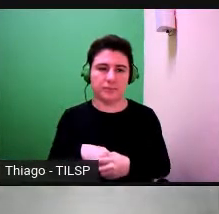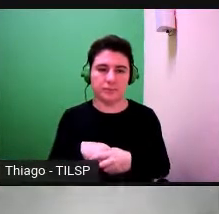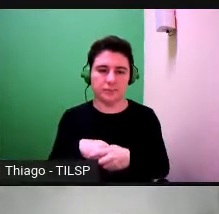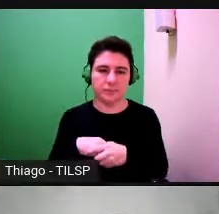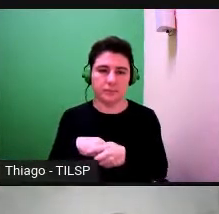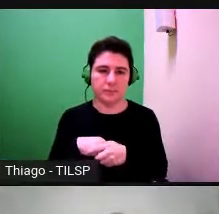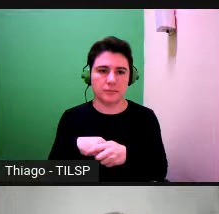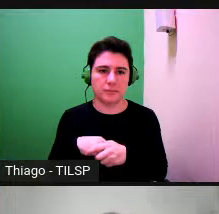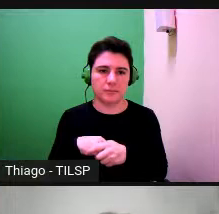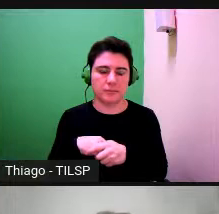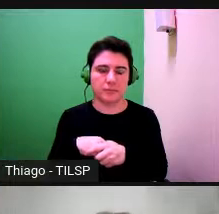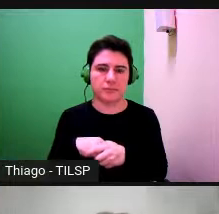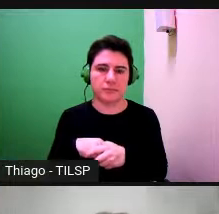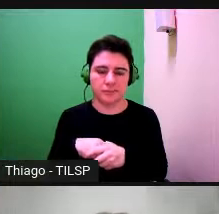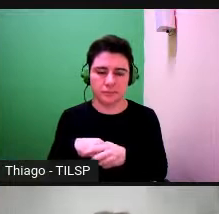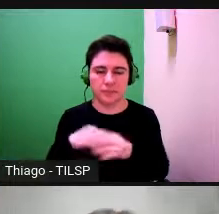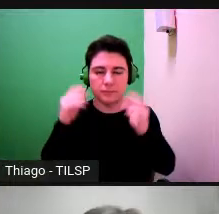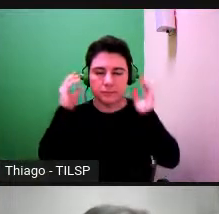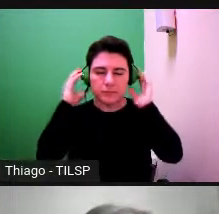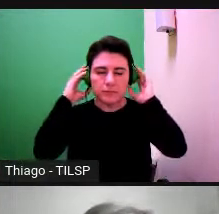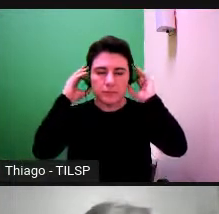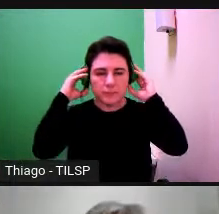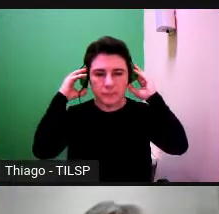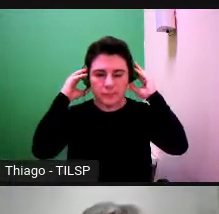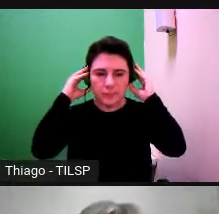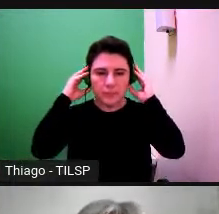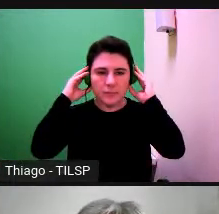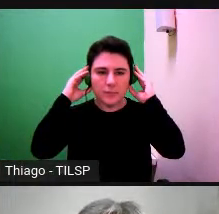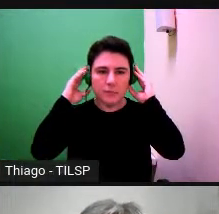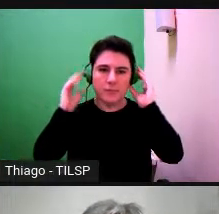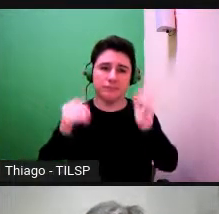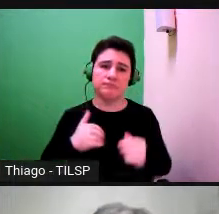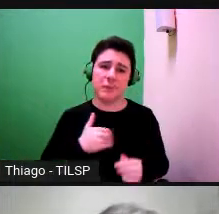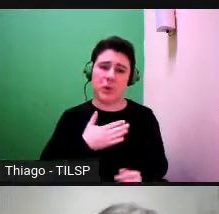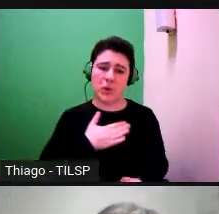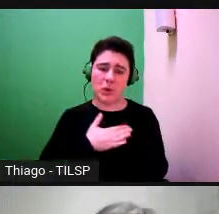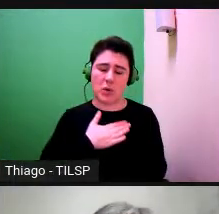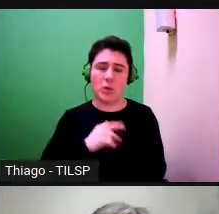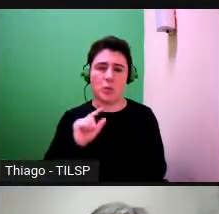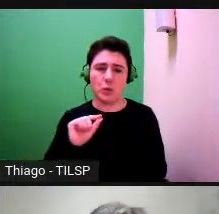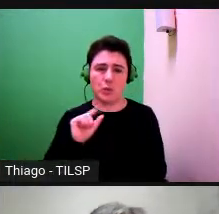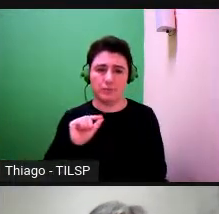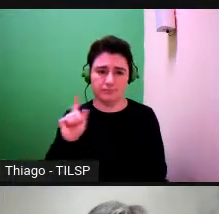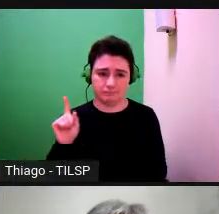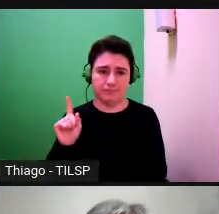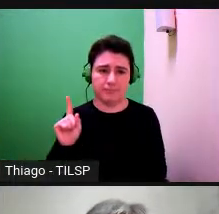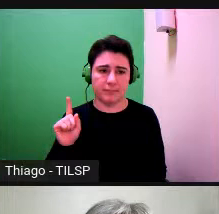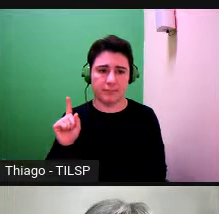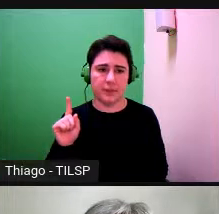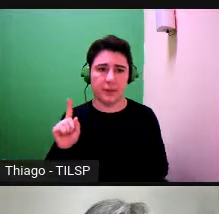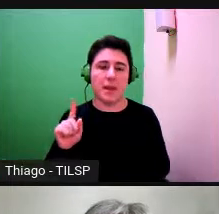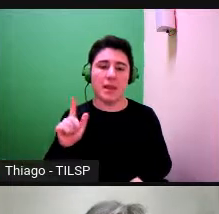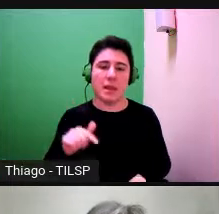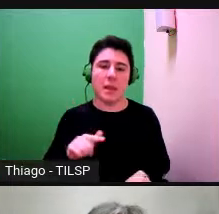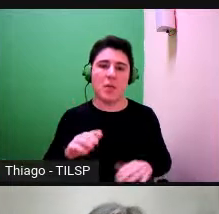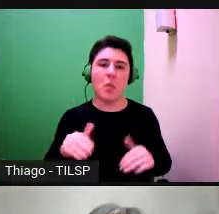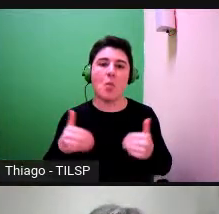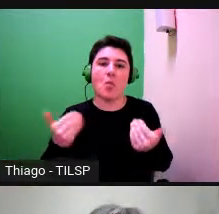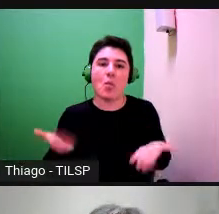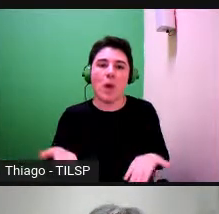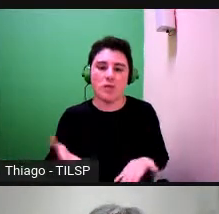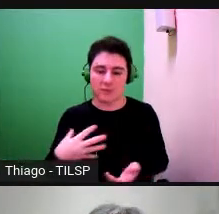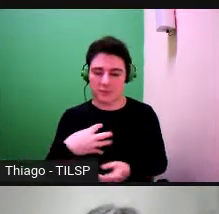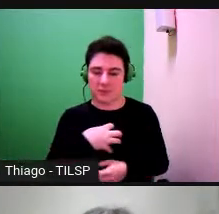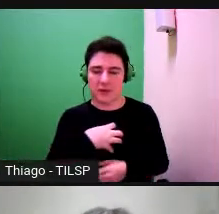Passo para um aspecto que eu gosto particularmente, não tenho que dizer, que é a condição textual do conhecimento.